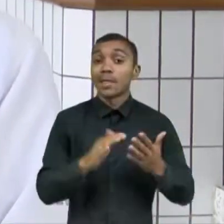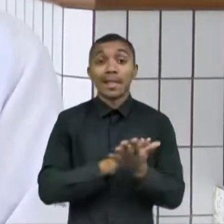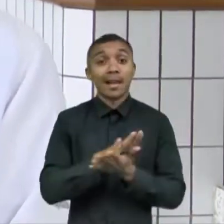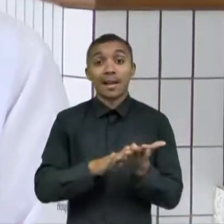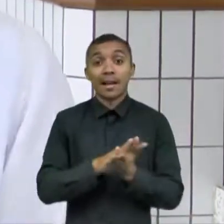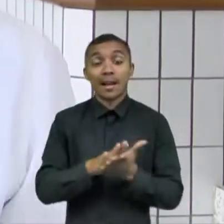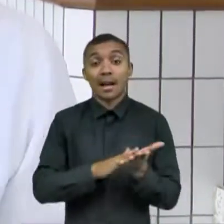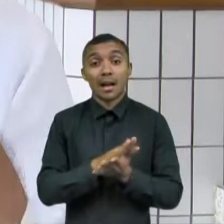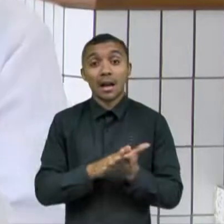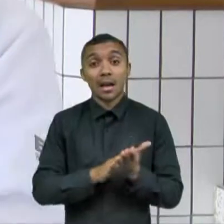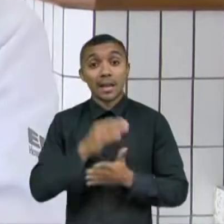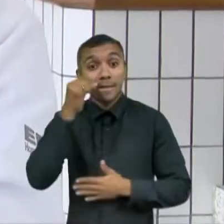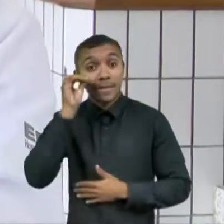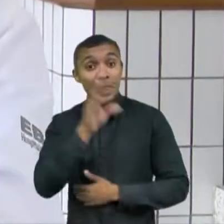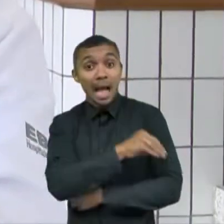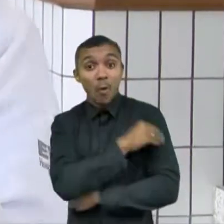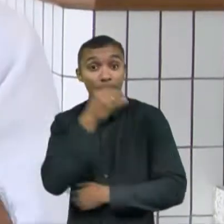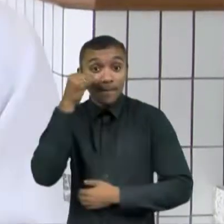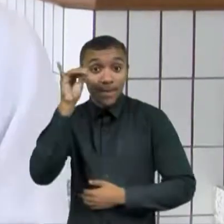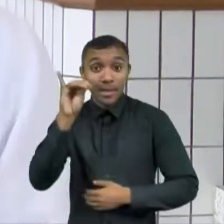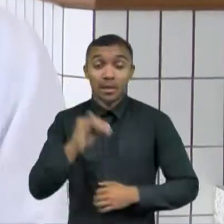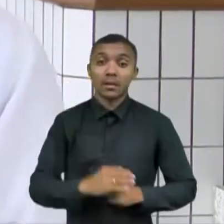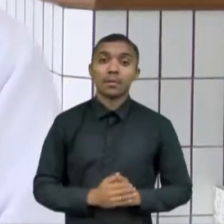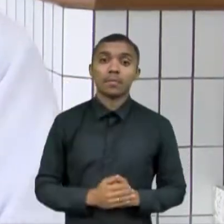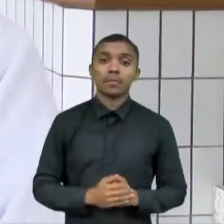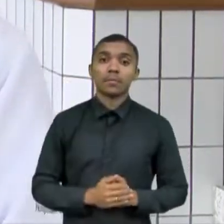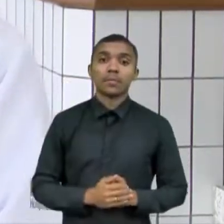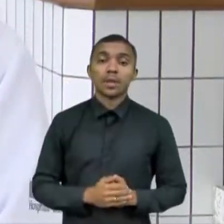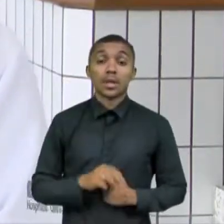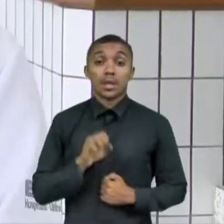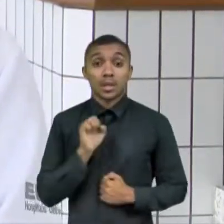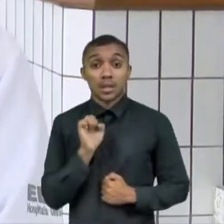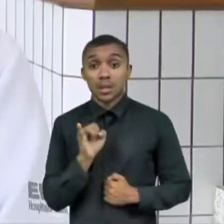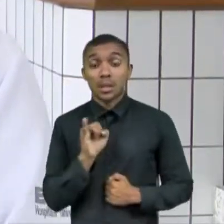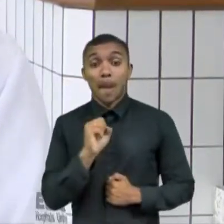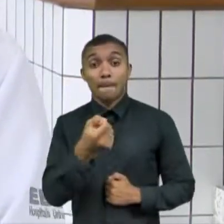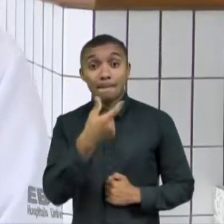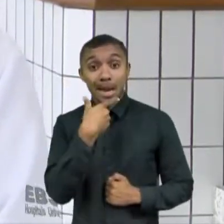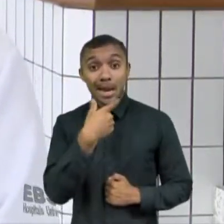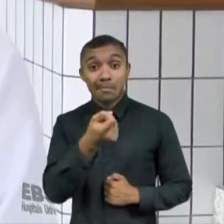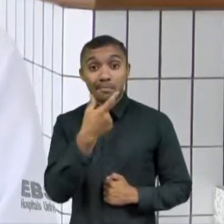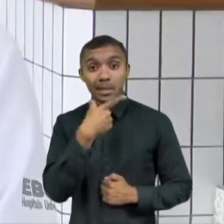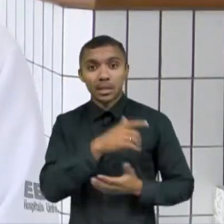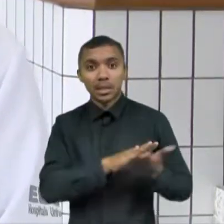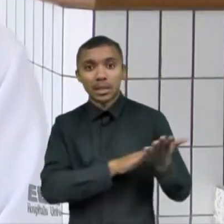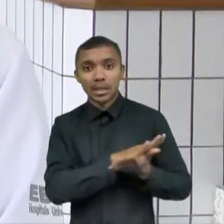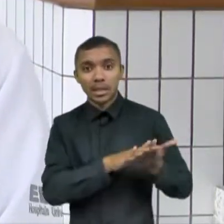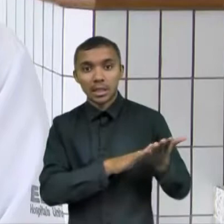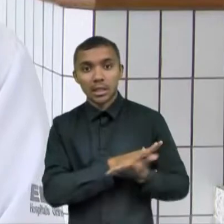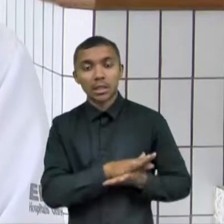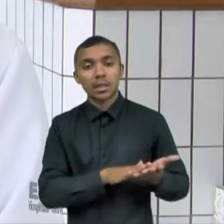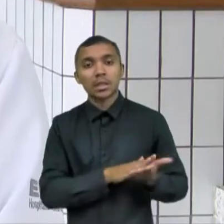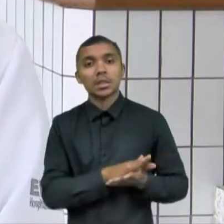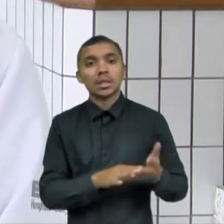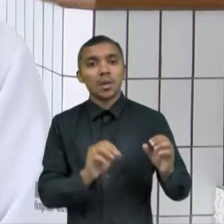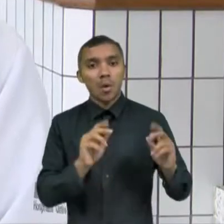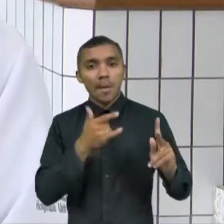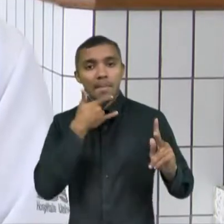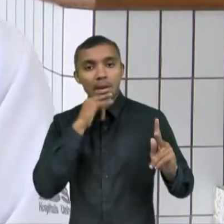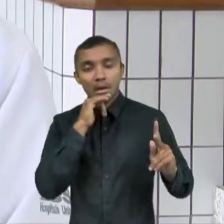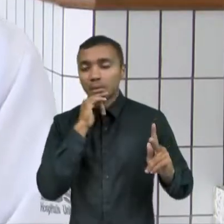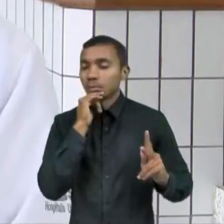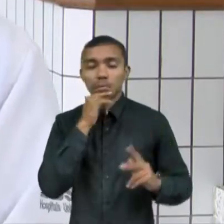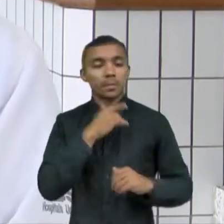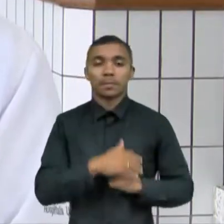no período fértil, não está fazendo uso de nenhuma medicação para evitar a gestação, não bebe. O